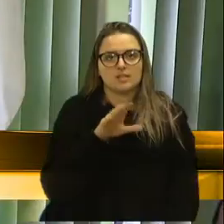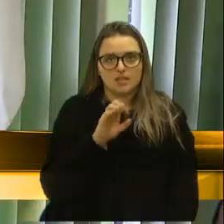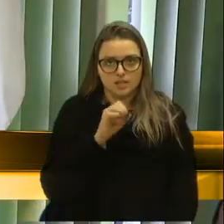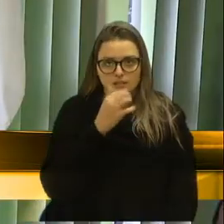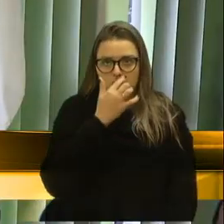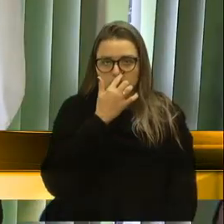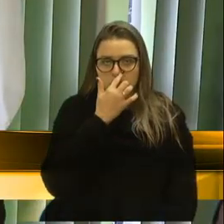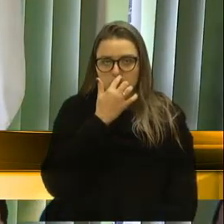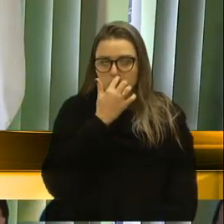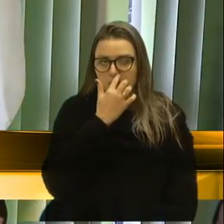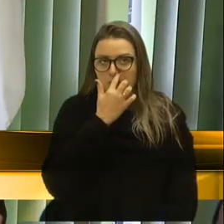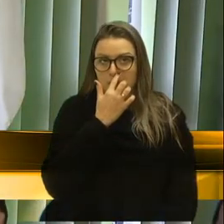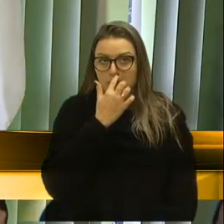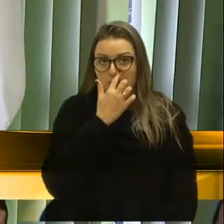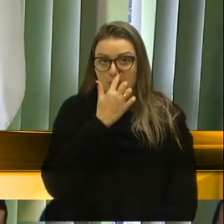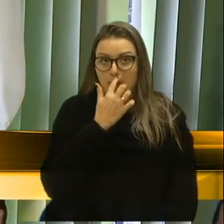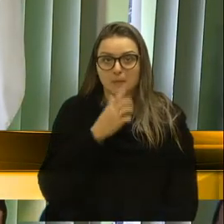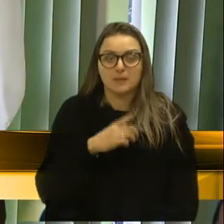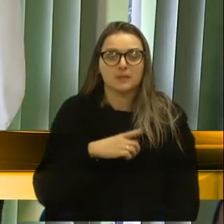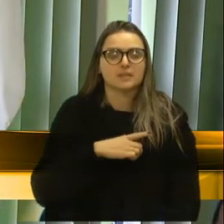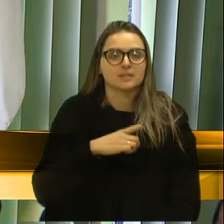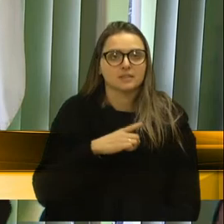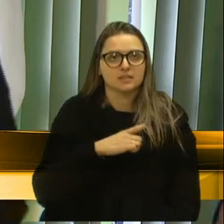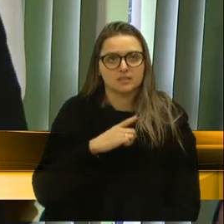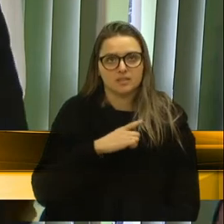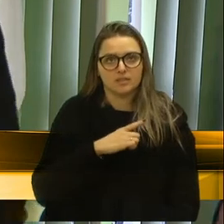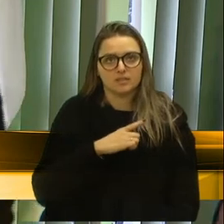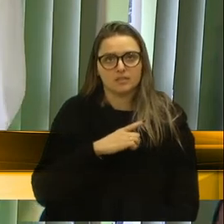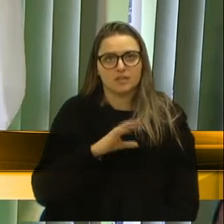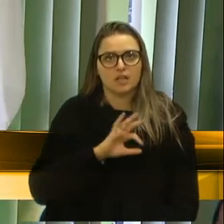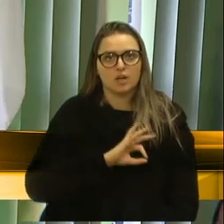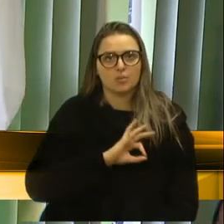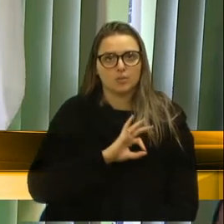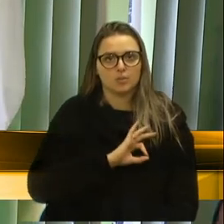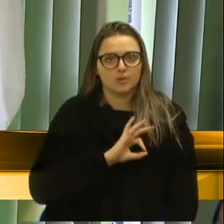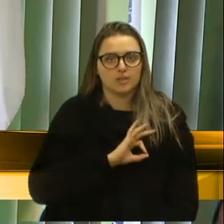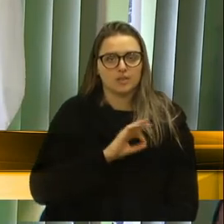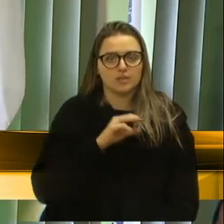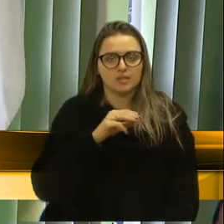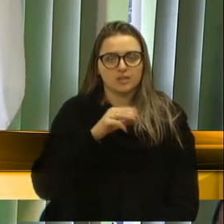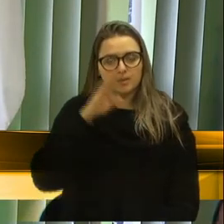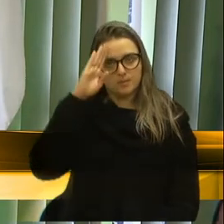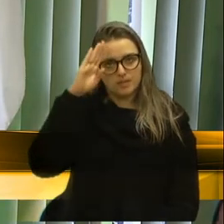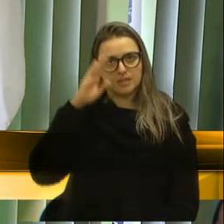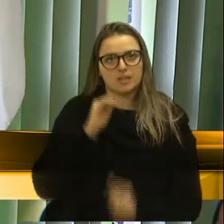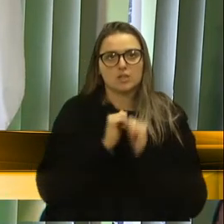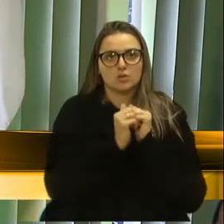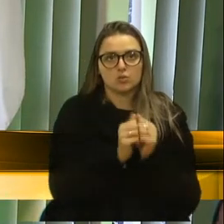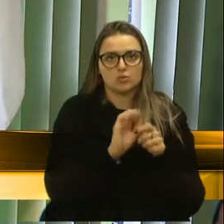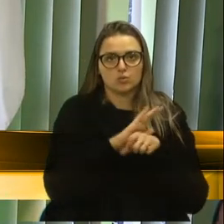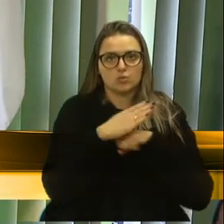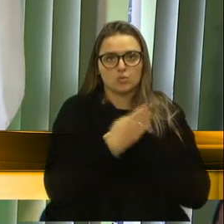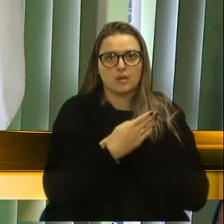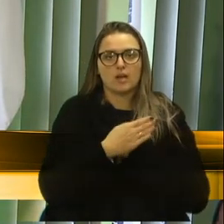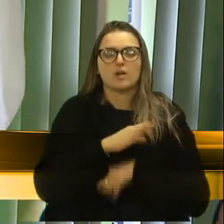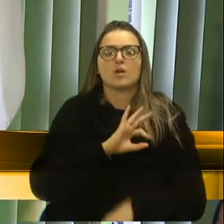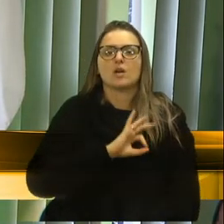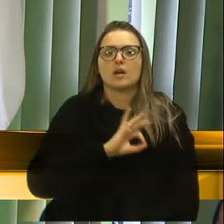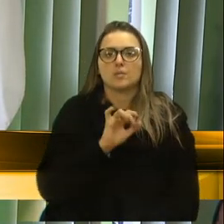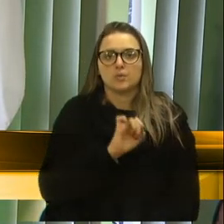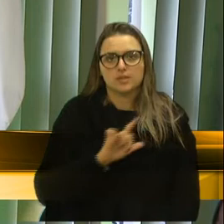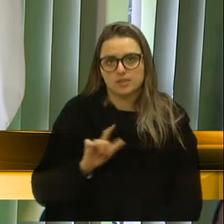levou aí a Brigada da Militar para dentro do bairro, levou a Guarda Municipal,